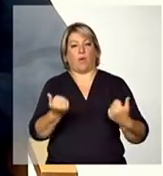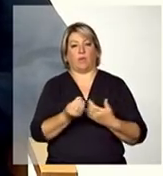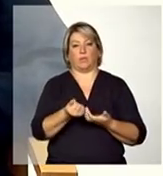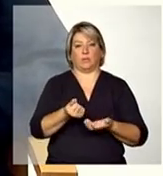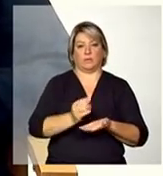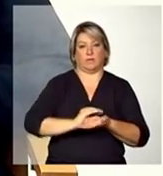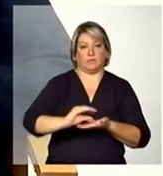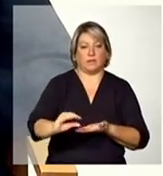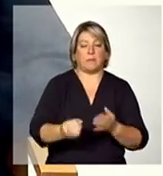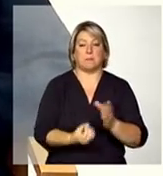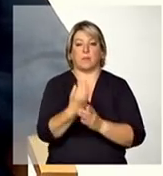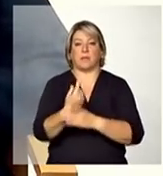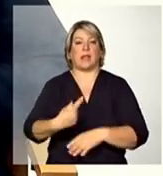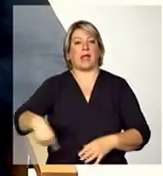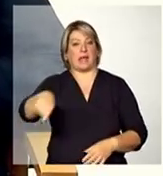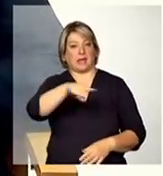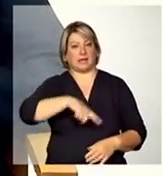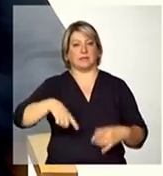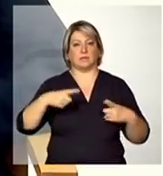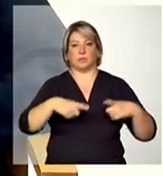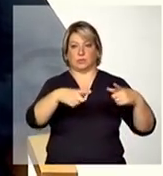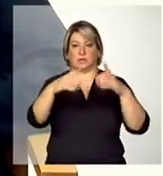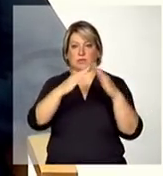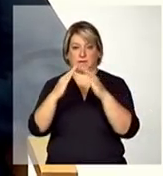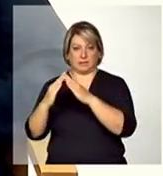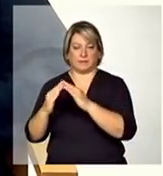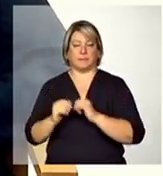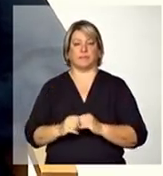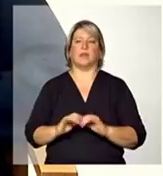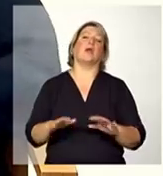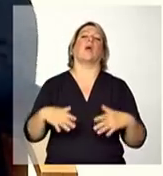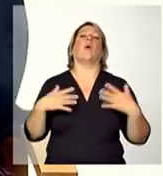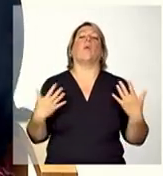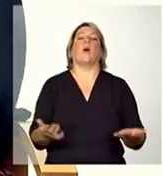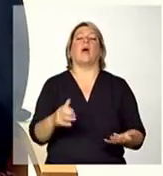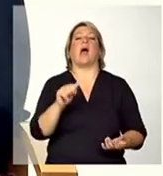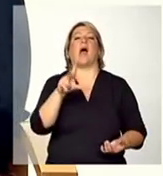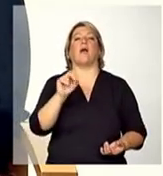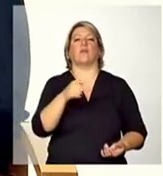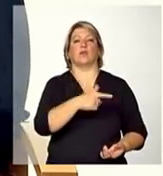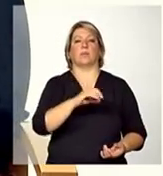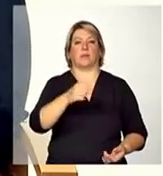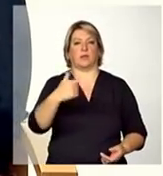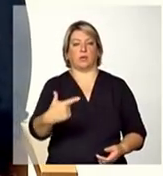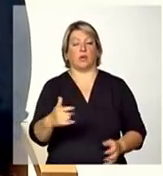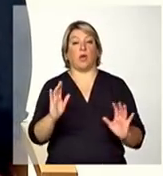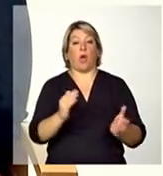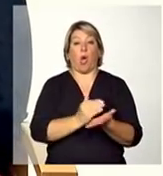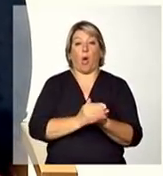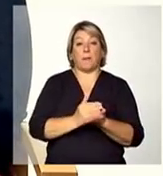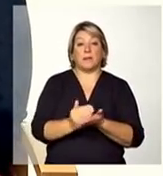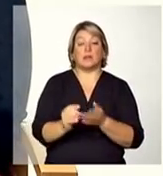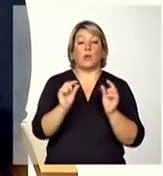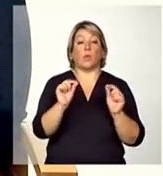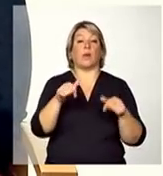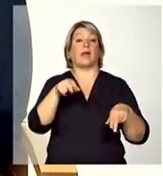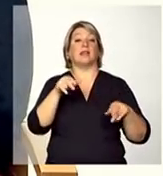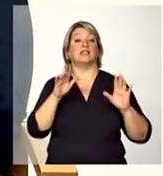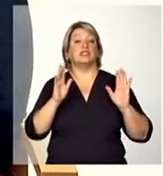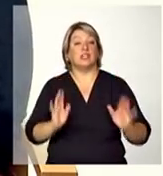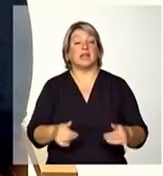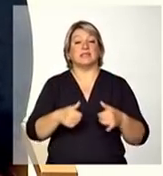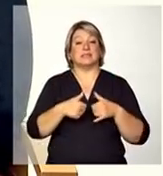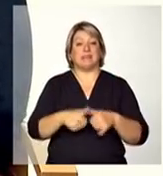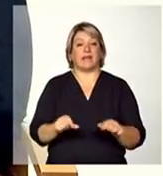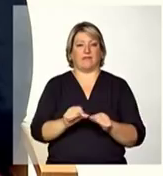unidades então qual foi o objetivo de 2012 começar com quem já estava reordenando esse serviço